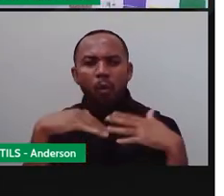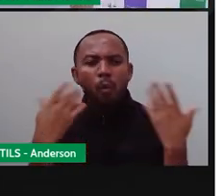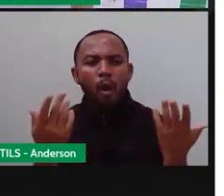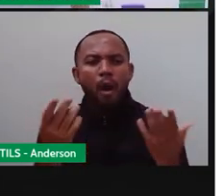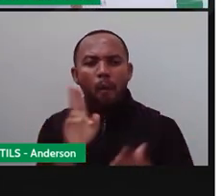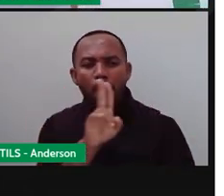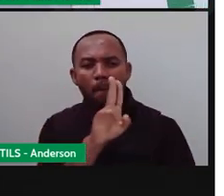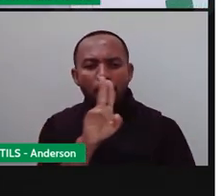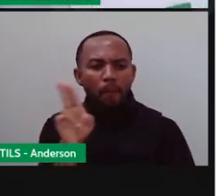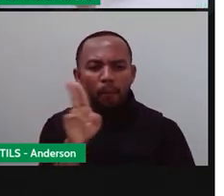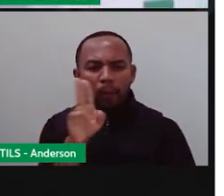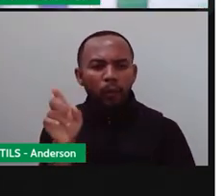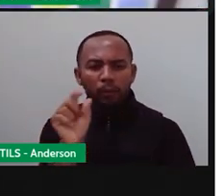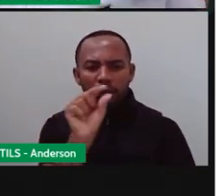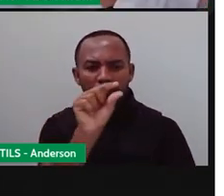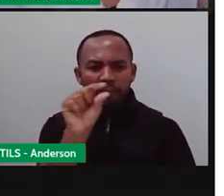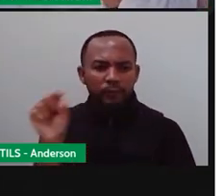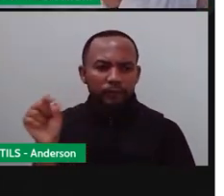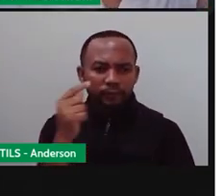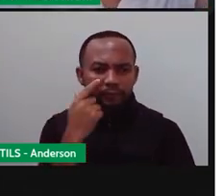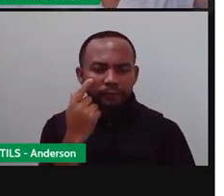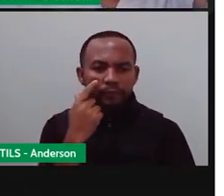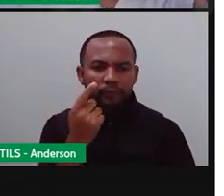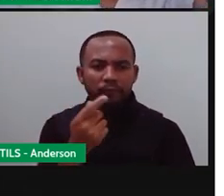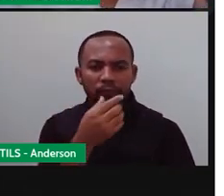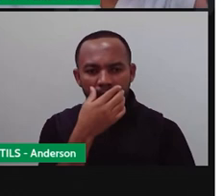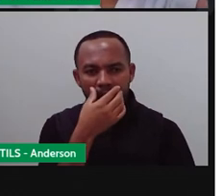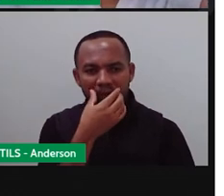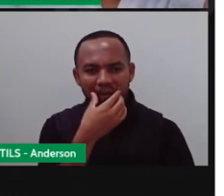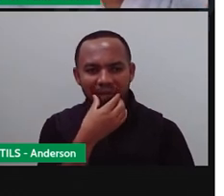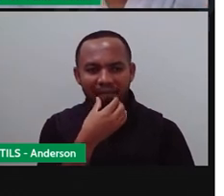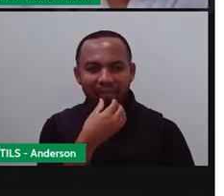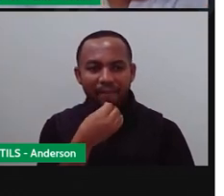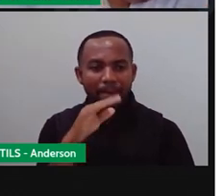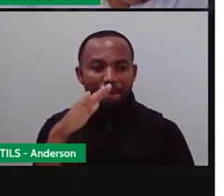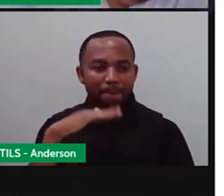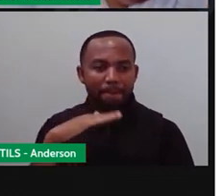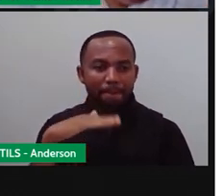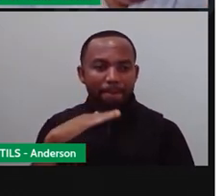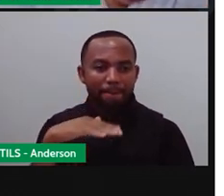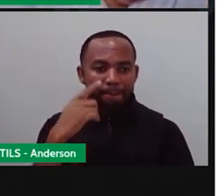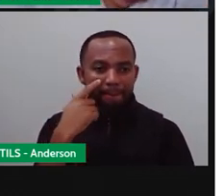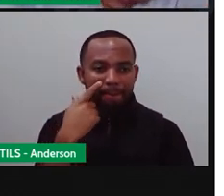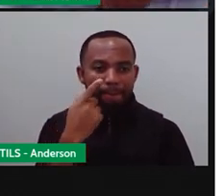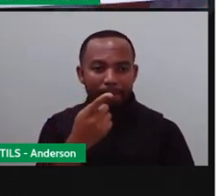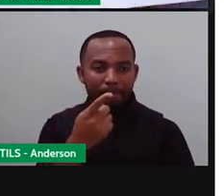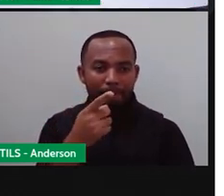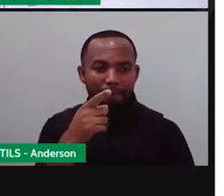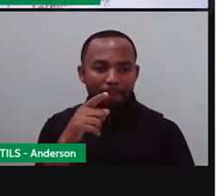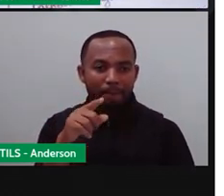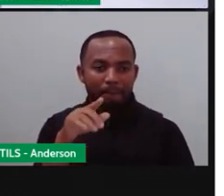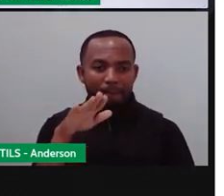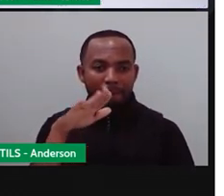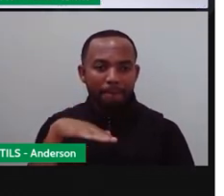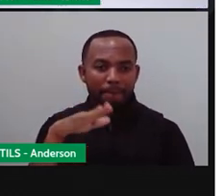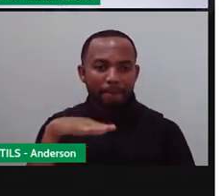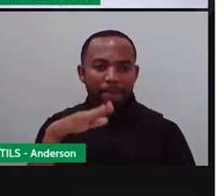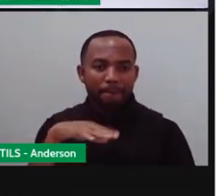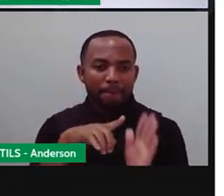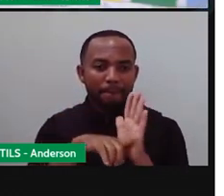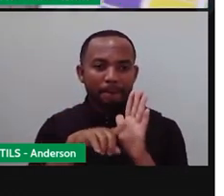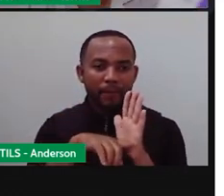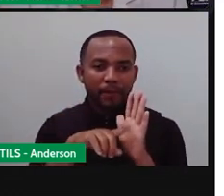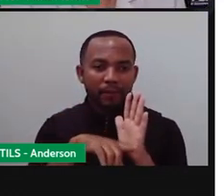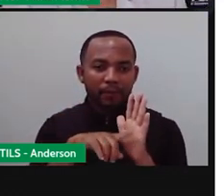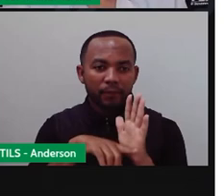Vamos olhar aqui. Deixa pra... Aqui do gráfico. Quem é que aparece menos? Olha, tá, tem azul aqui. Quem foi que apareceu menos?